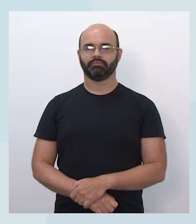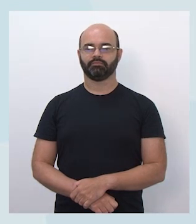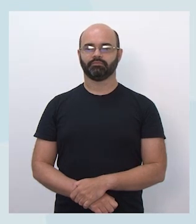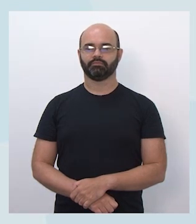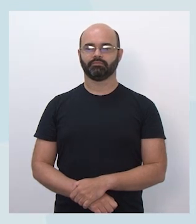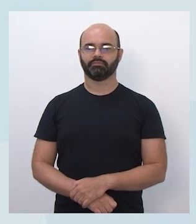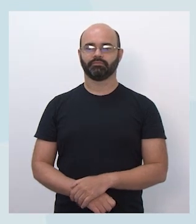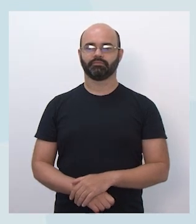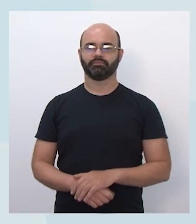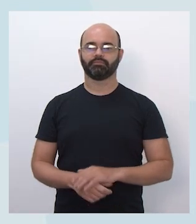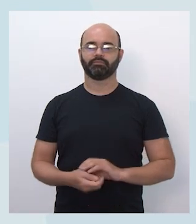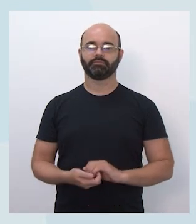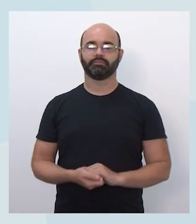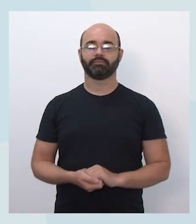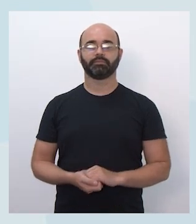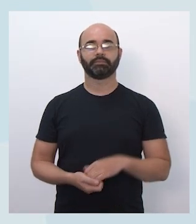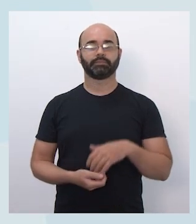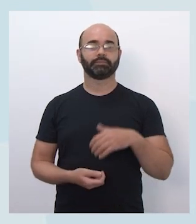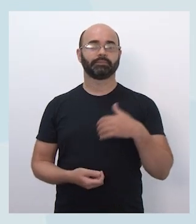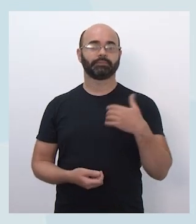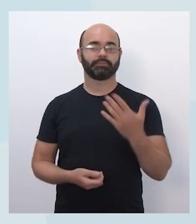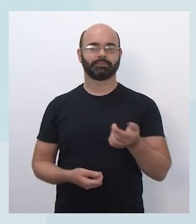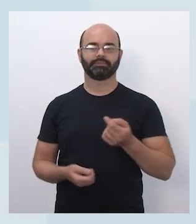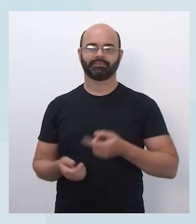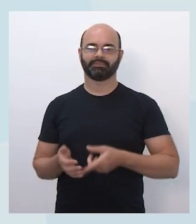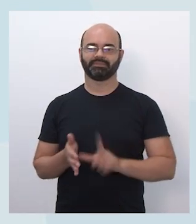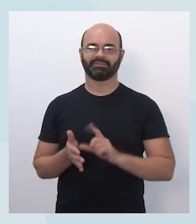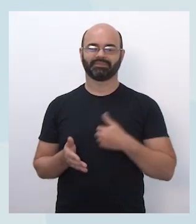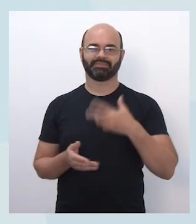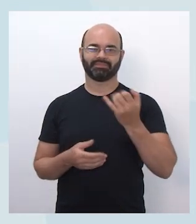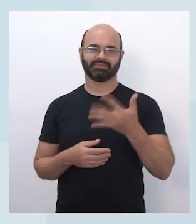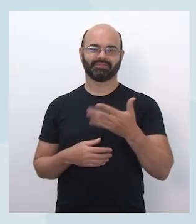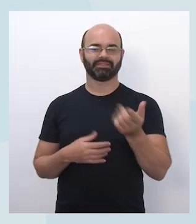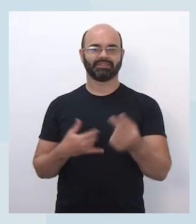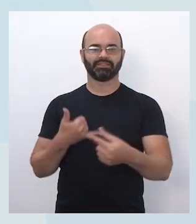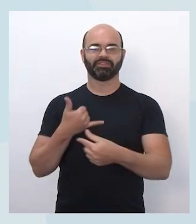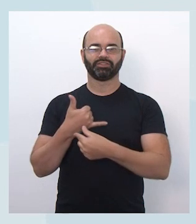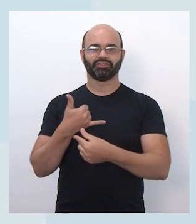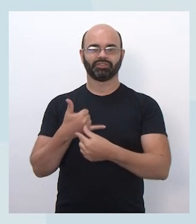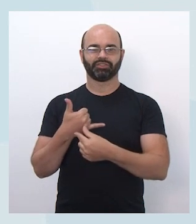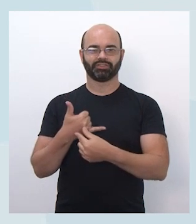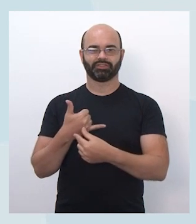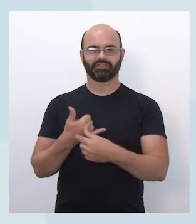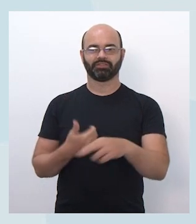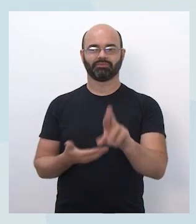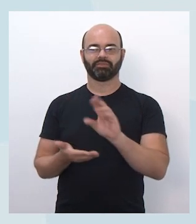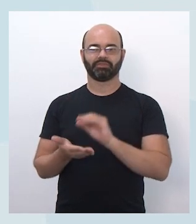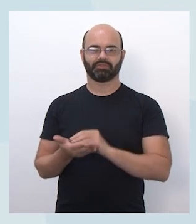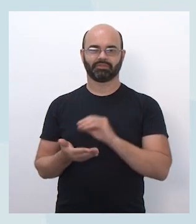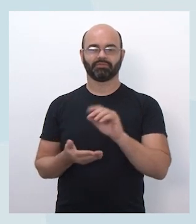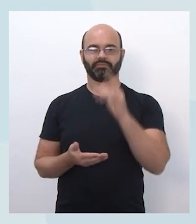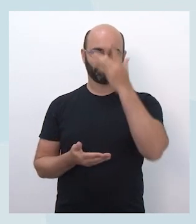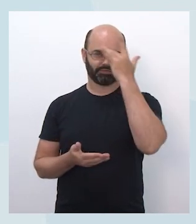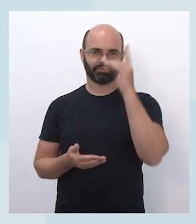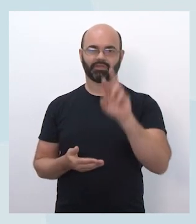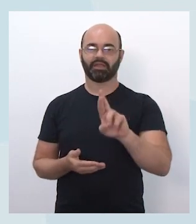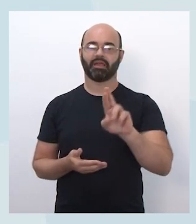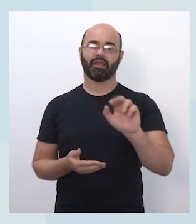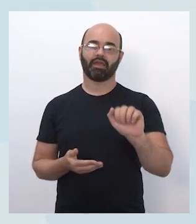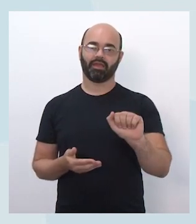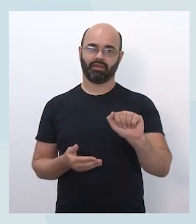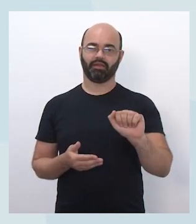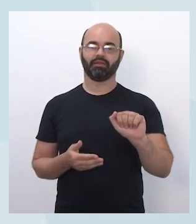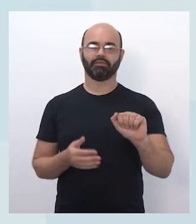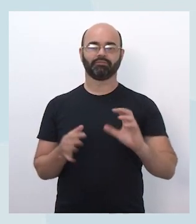Então, aí só para vocês entenderem como, eu falei que o chip ele vai ser registrado vinculado ao RA da pessoa e é muito importante a gente